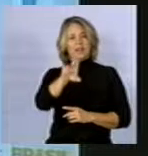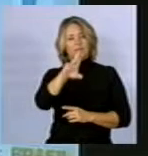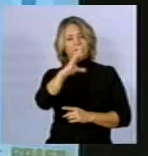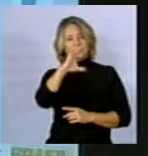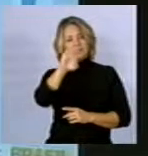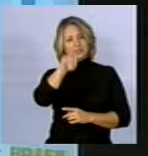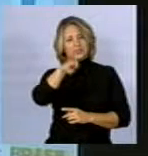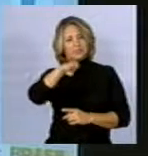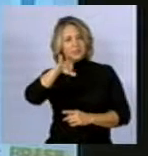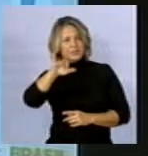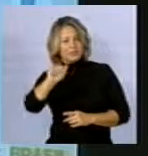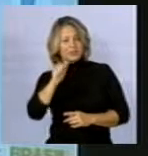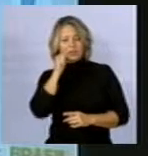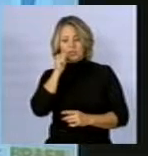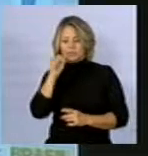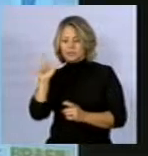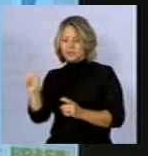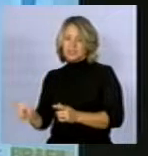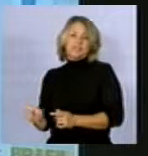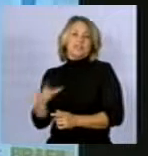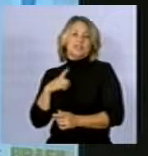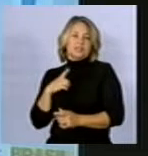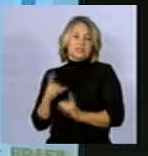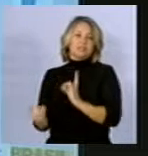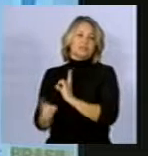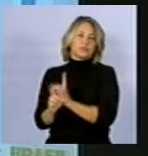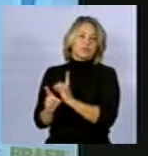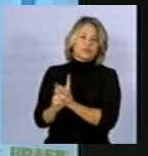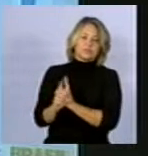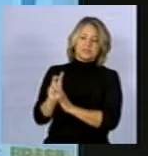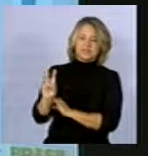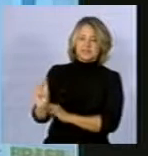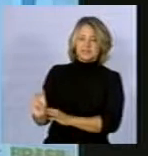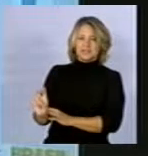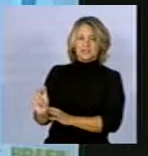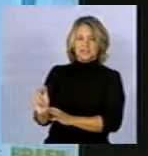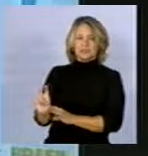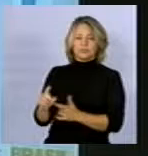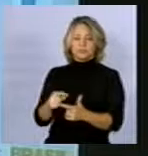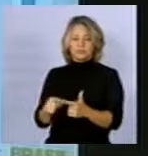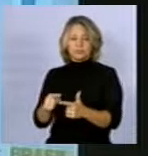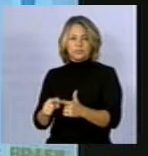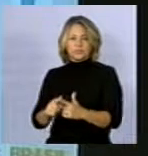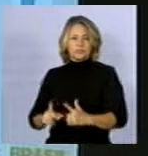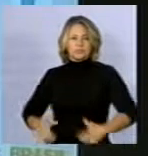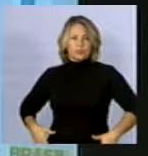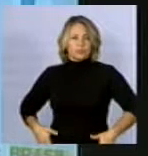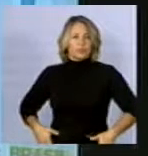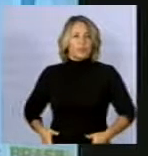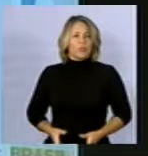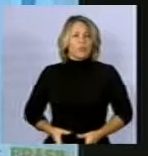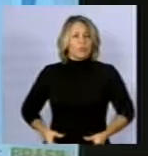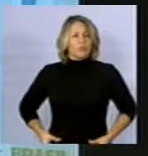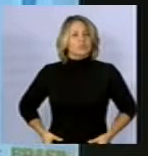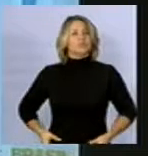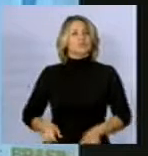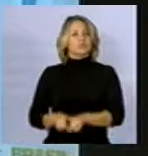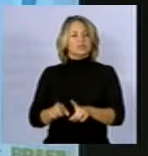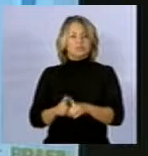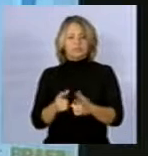Em mulheres, a gente também vê os cinco, está em mama, colo do útero, colo em reto,